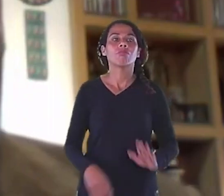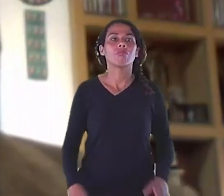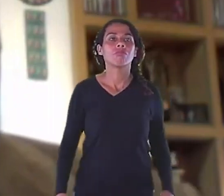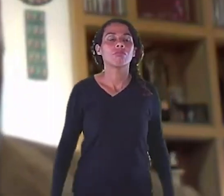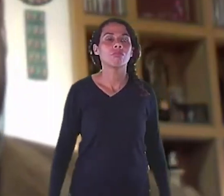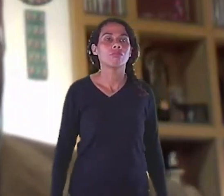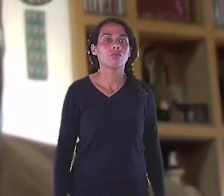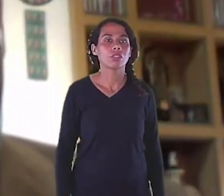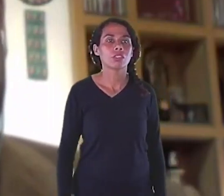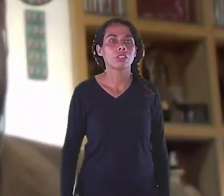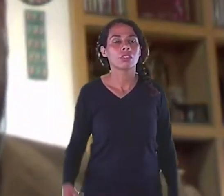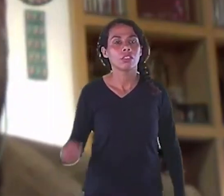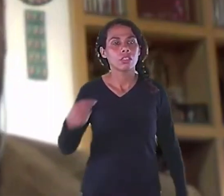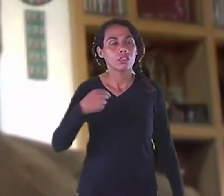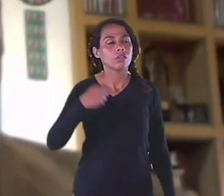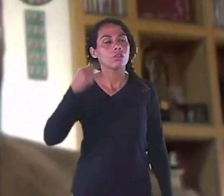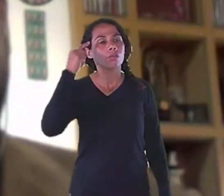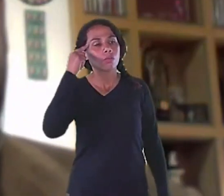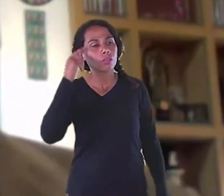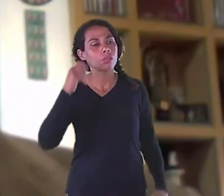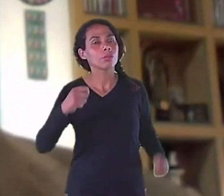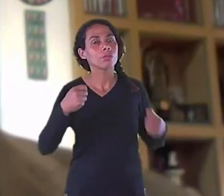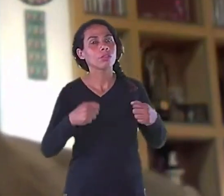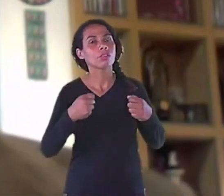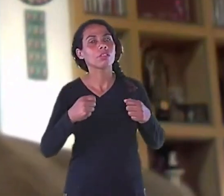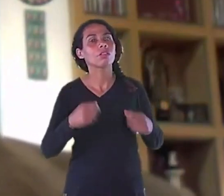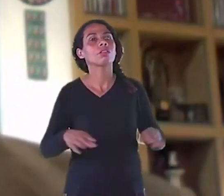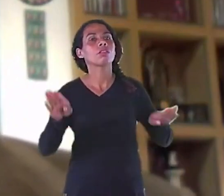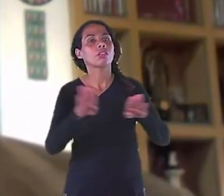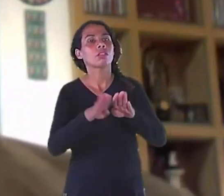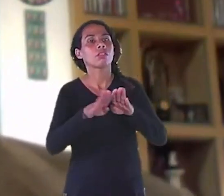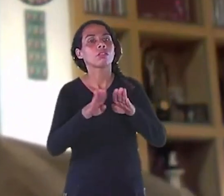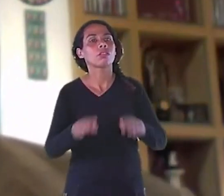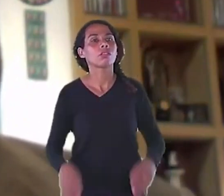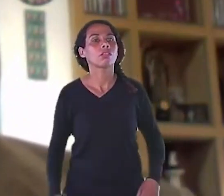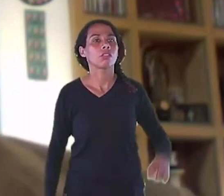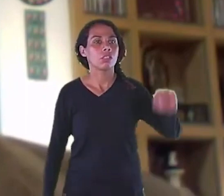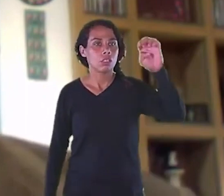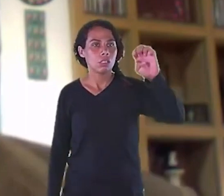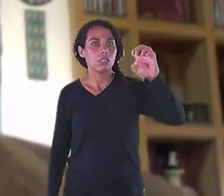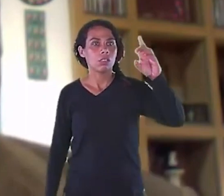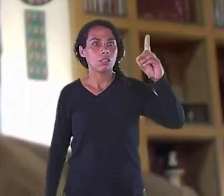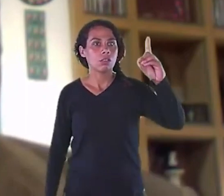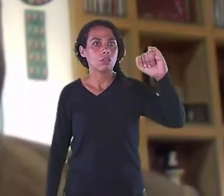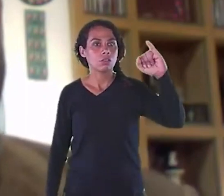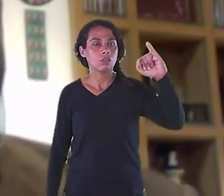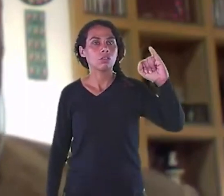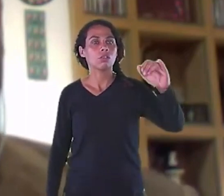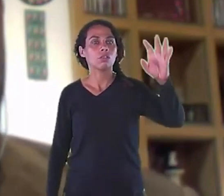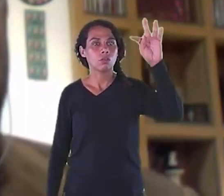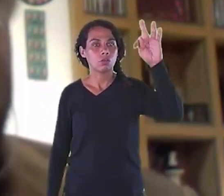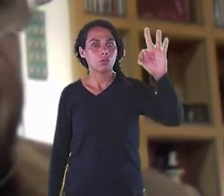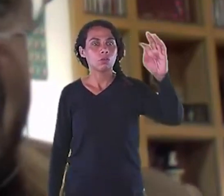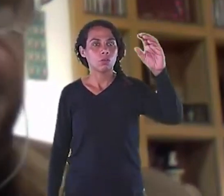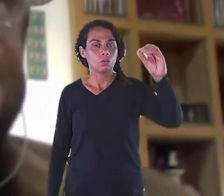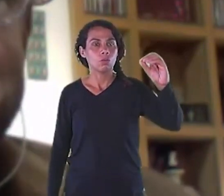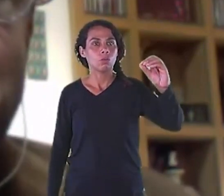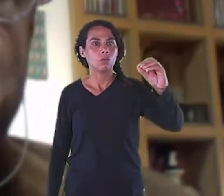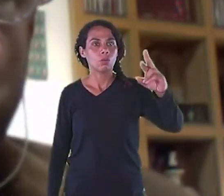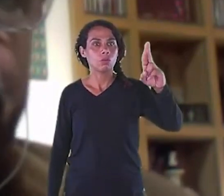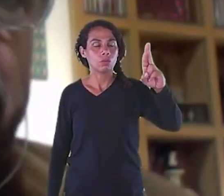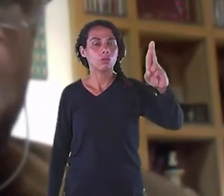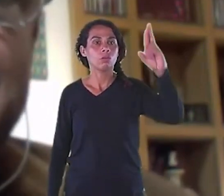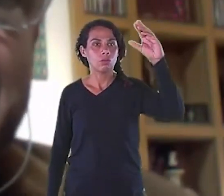Contribuir de outra forma Aí eu candidatei E fui ser Reitor No primeiro mandato E eu tive a